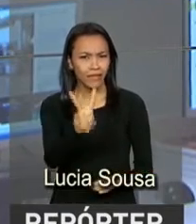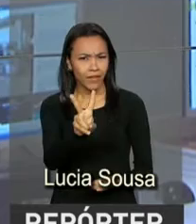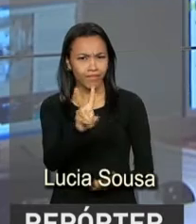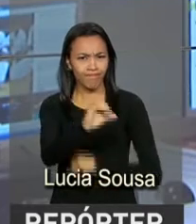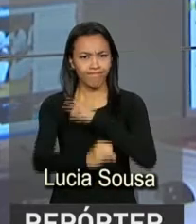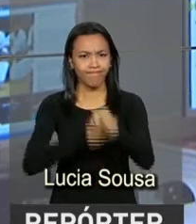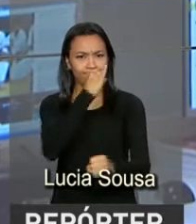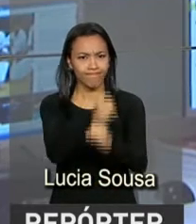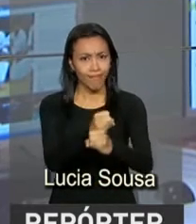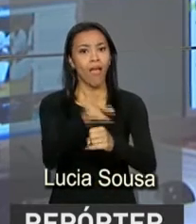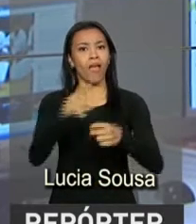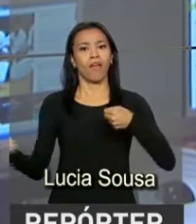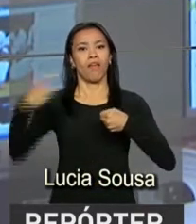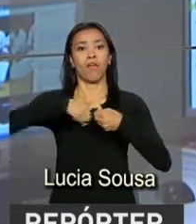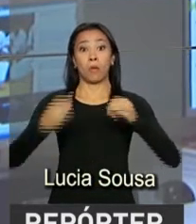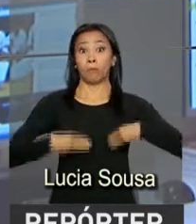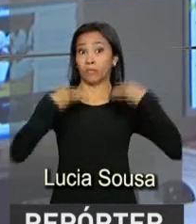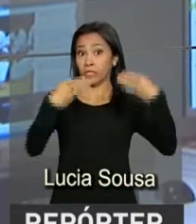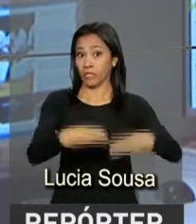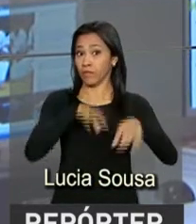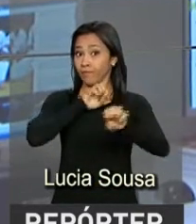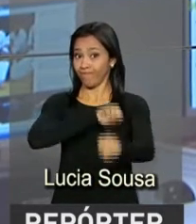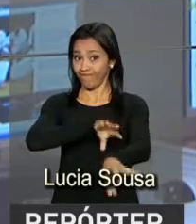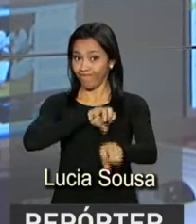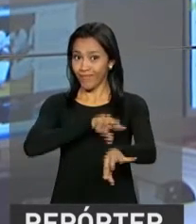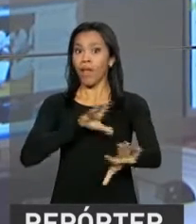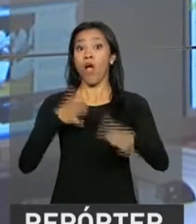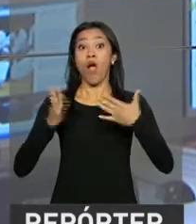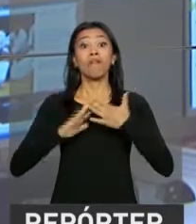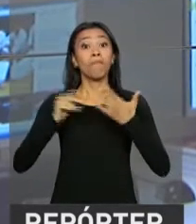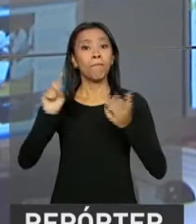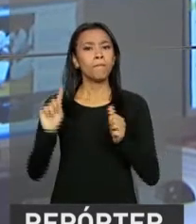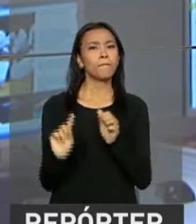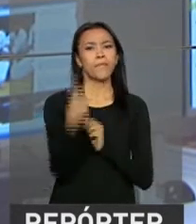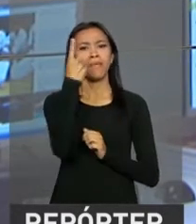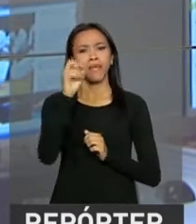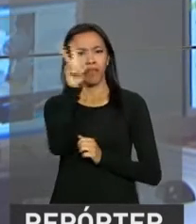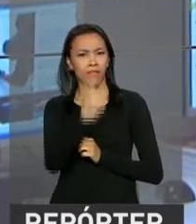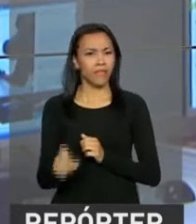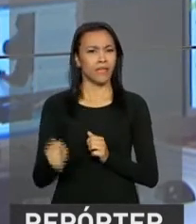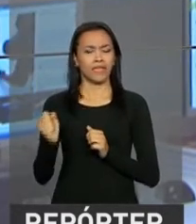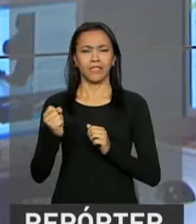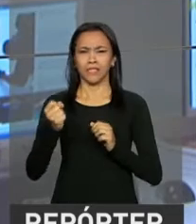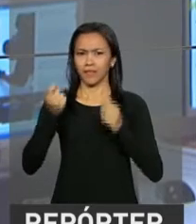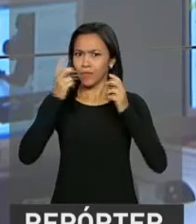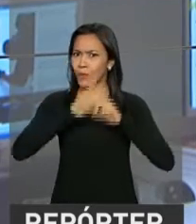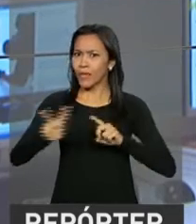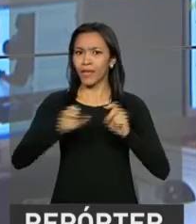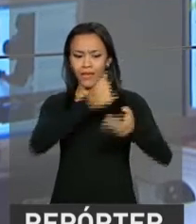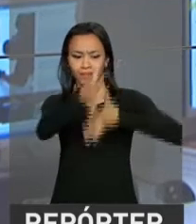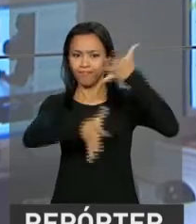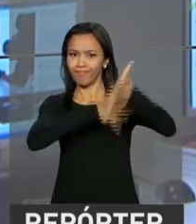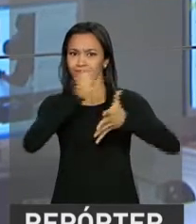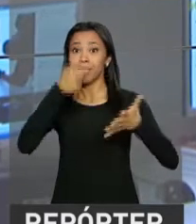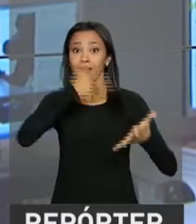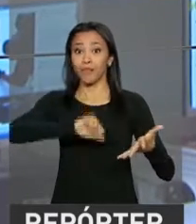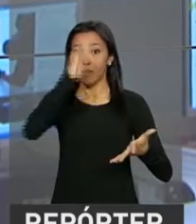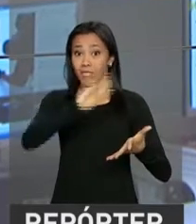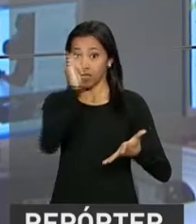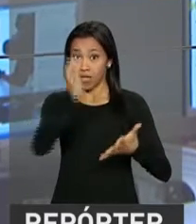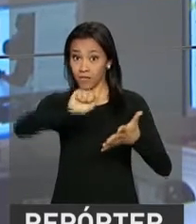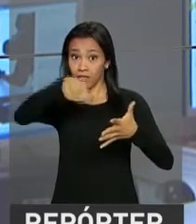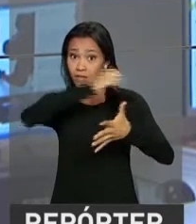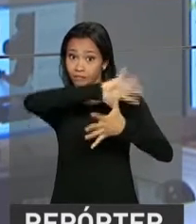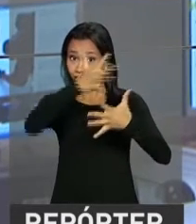pela internet vinculado ao Ministério da Educação está oferecendo pela primeira vez a cobertura em língua brasileira de sinais do